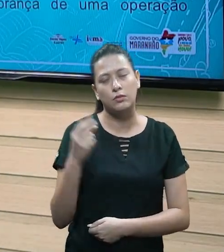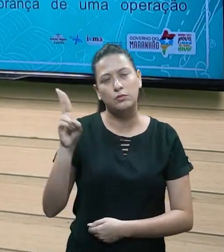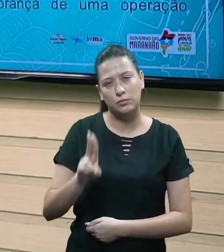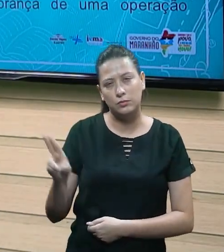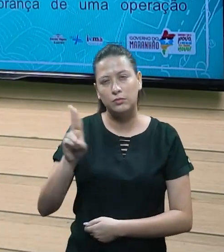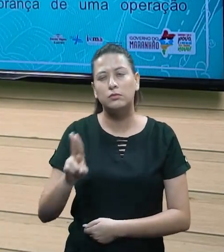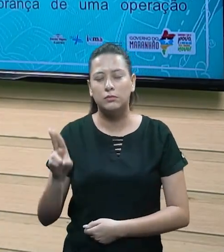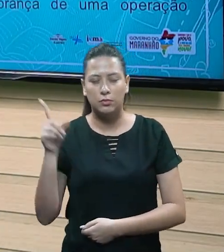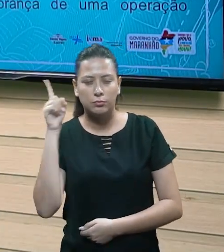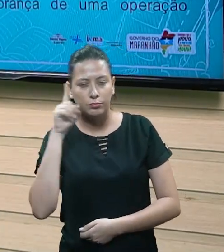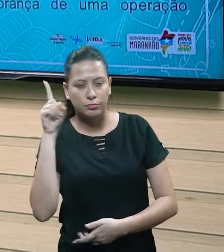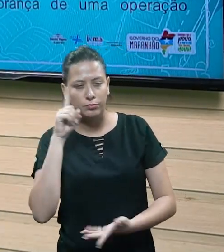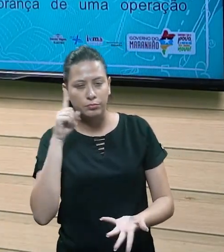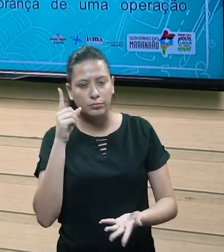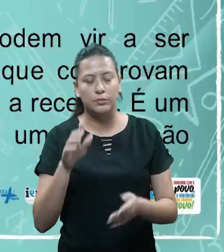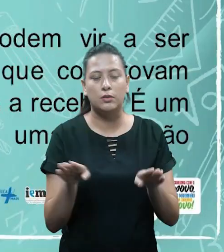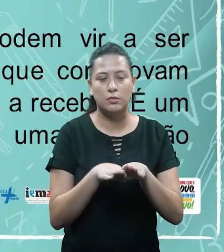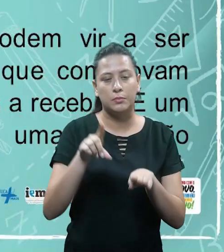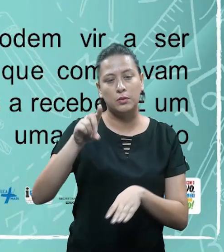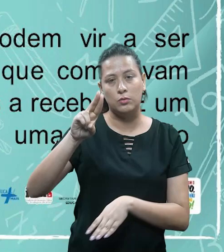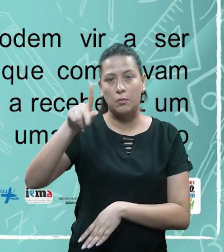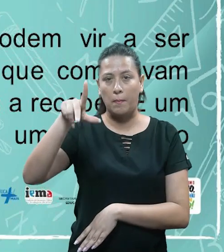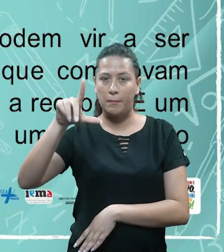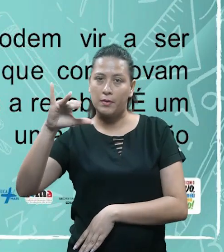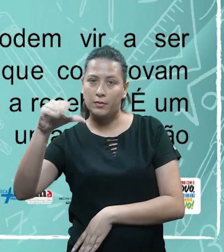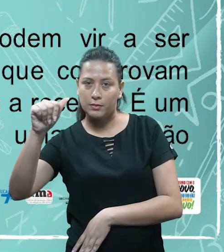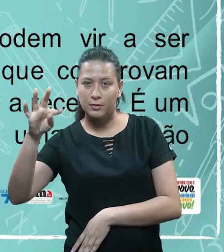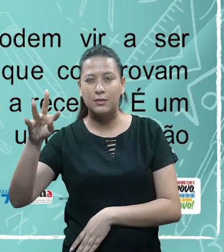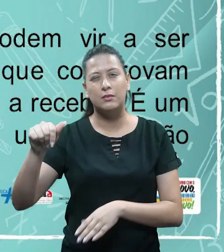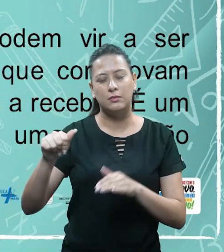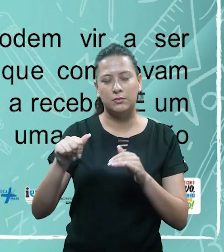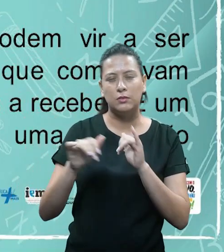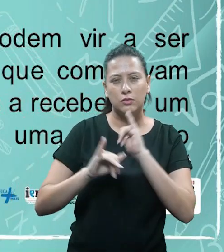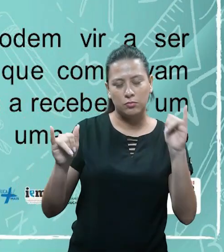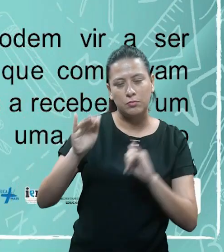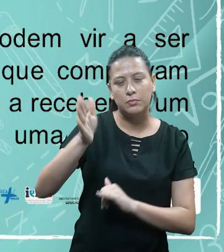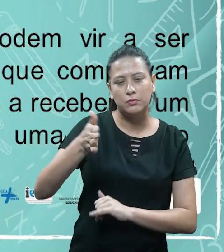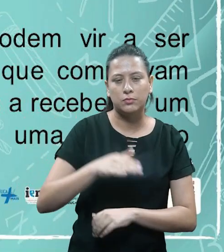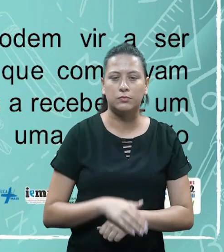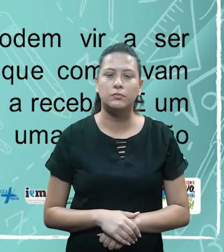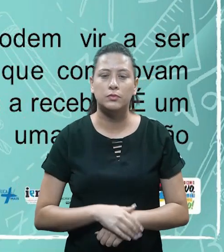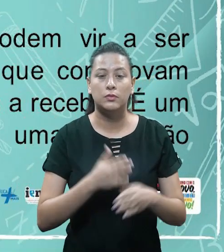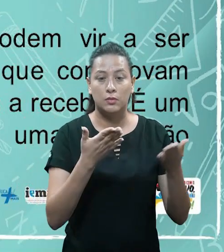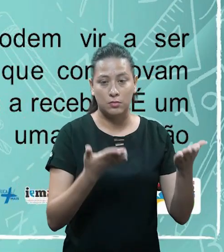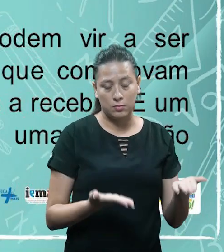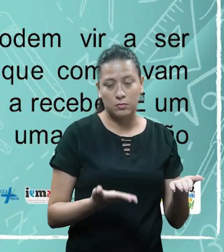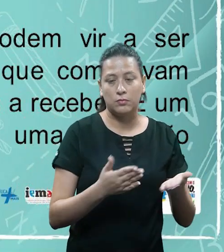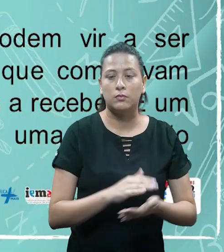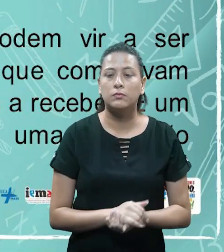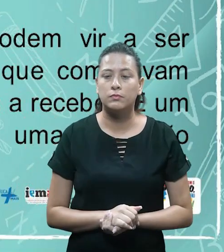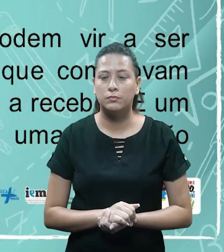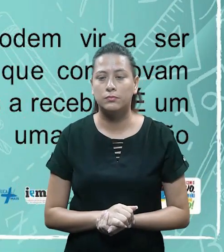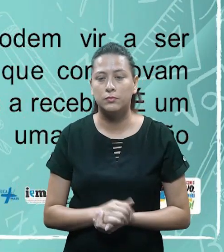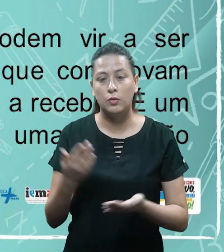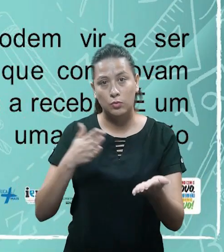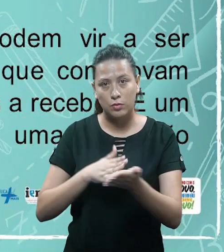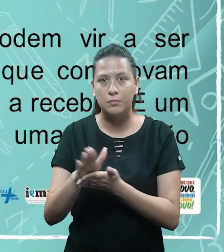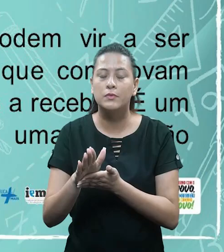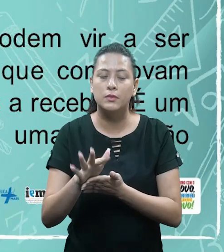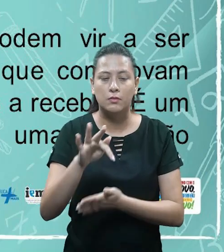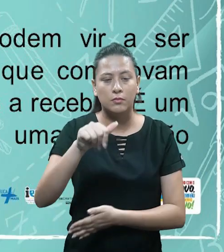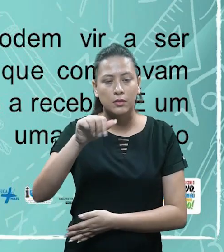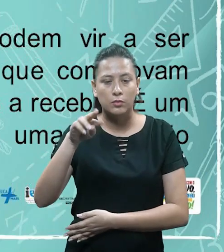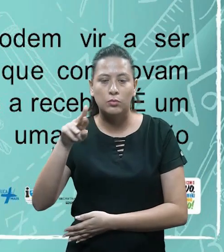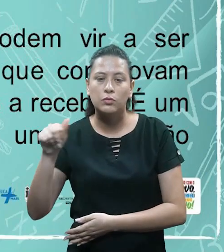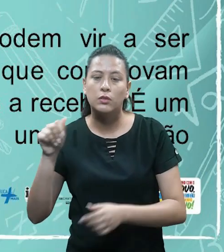do nosso cotidiano que nós usamos com frequência, certinho? E a duplicata que já foi falada inúmeras vezes. Diz o que, ó, a partir da emissão da fatura podem vir